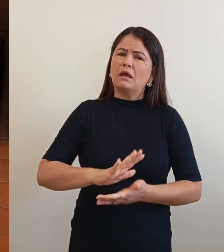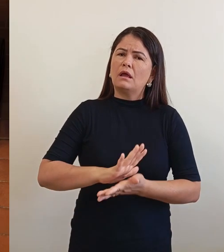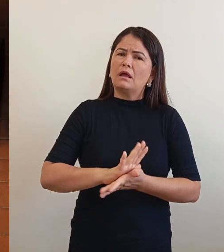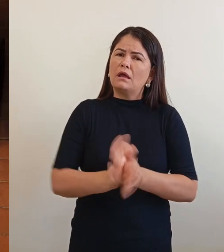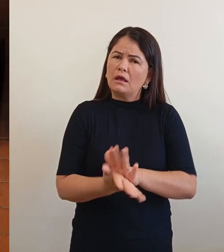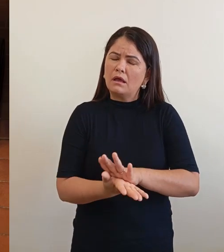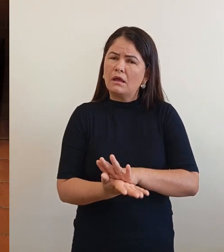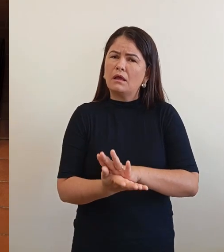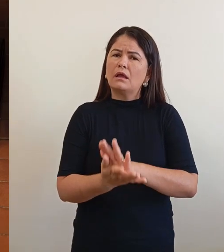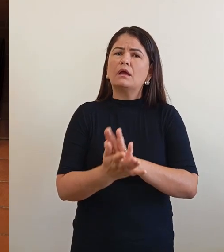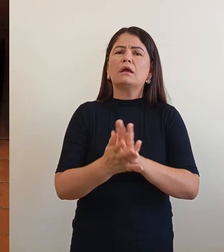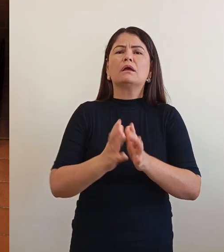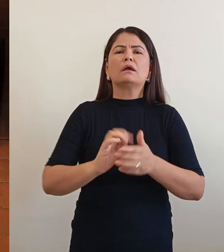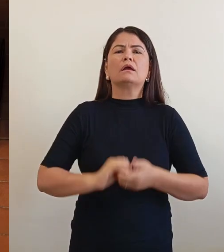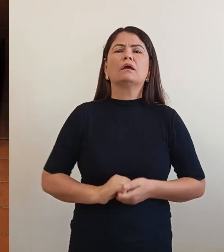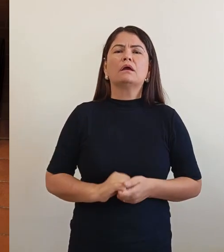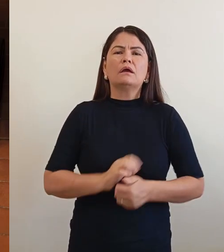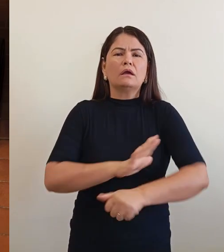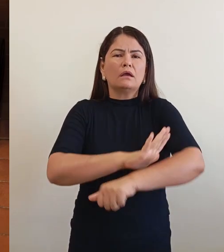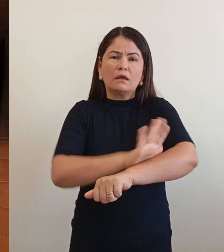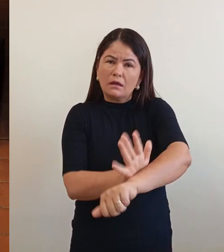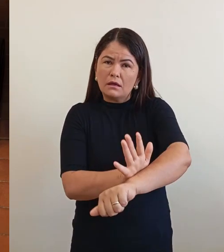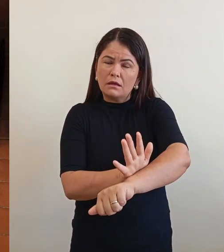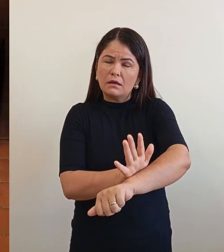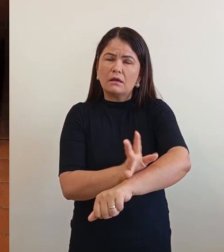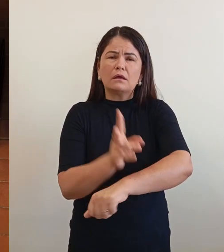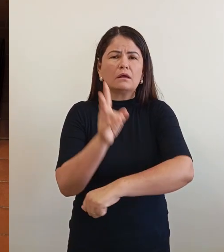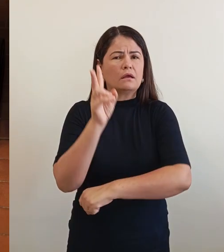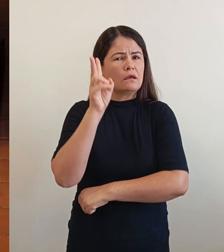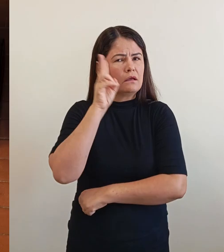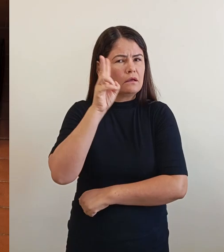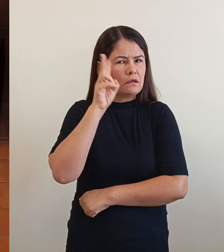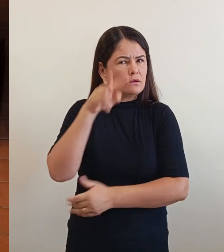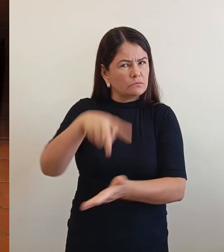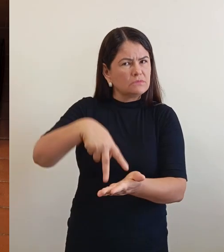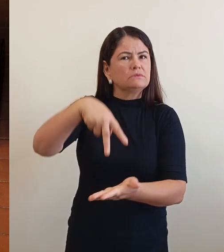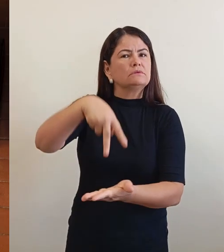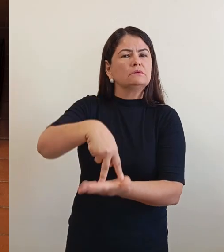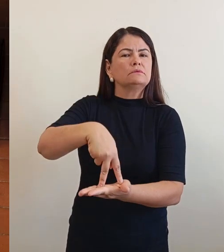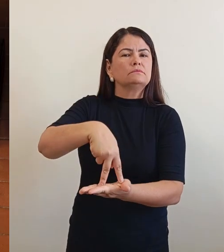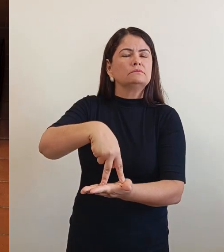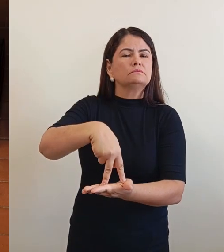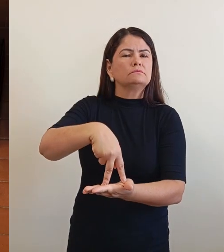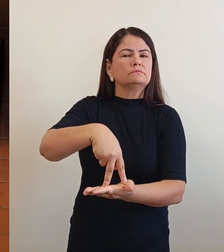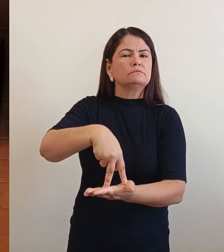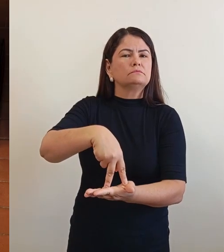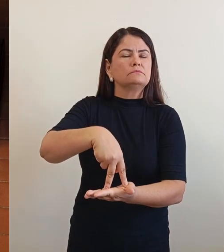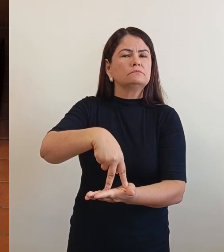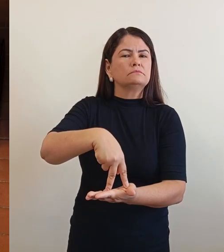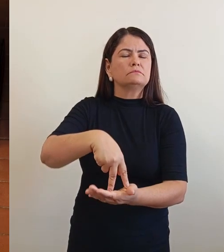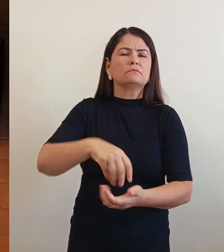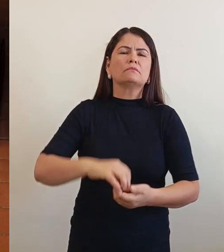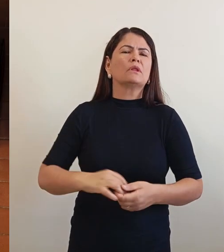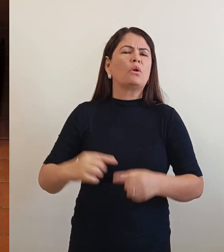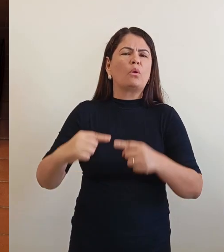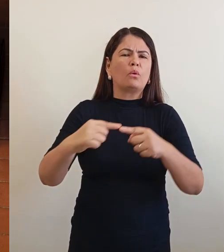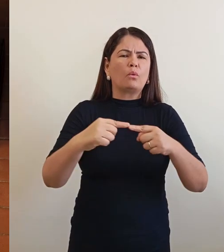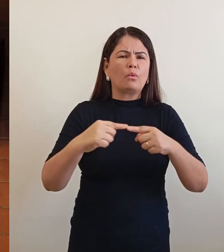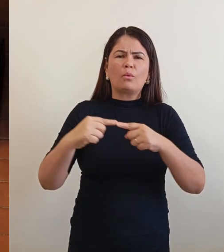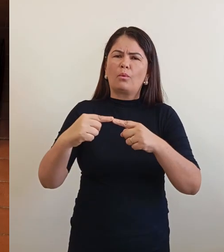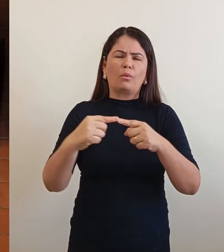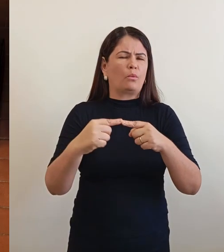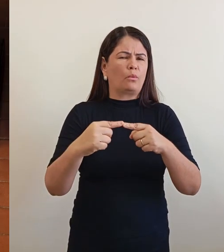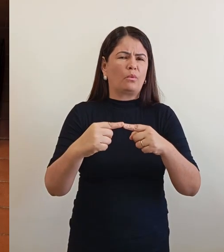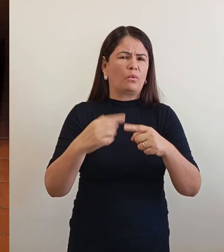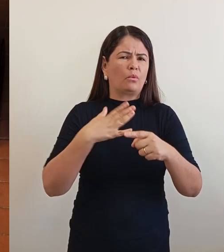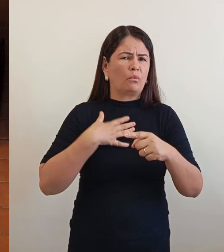Lembrando que, eu me posicionei. Mas eu não concordo com o preconceito. Por quê?